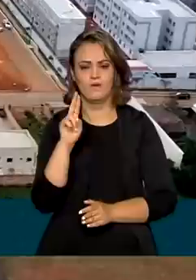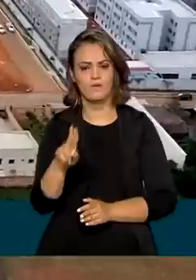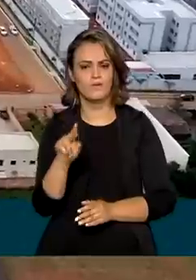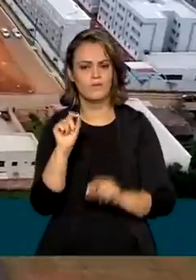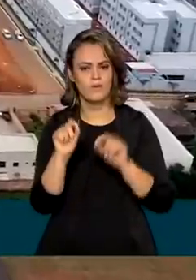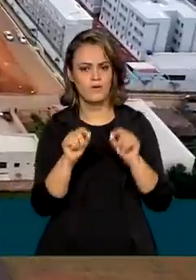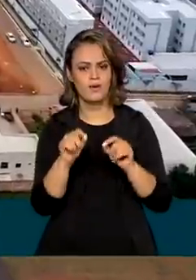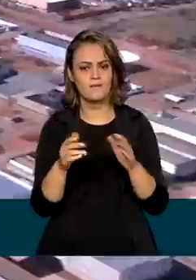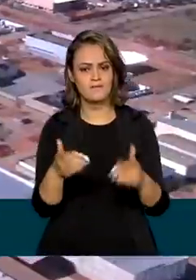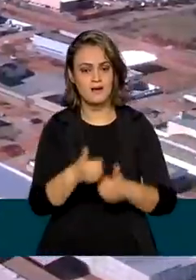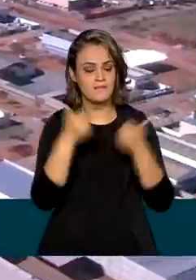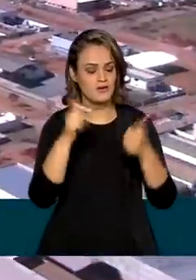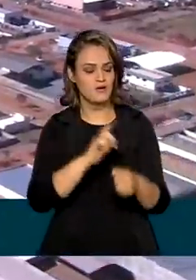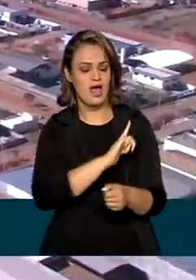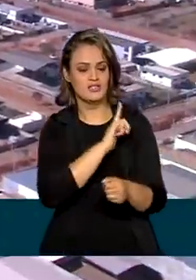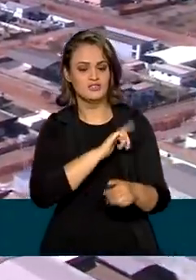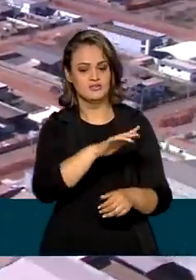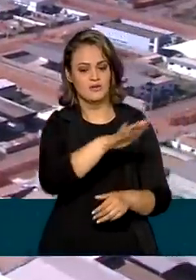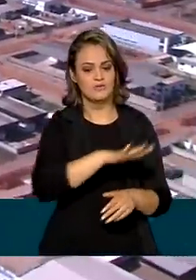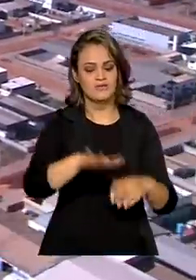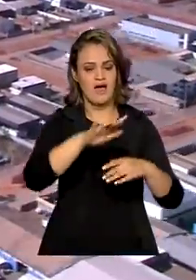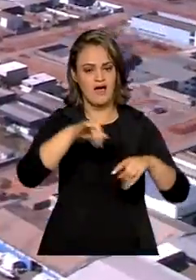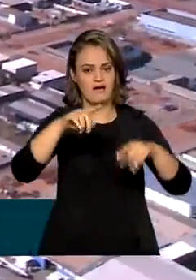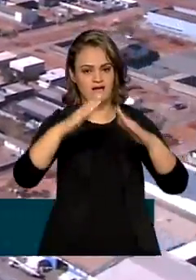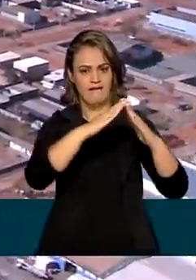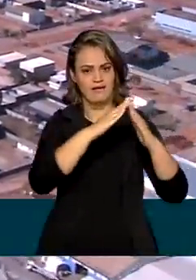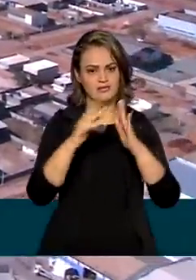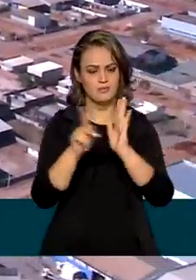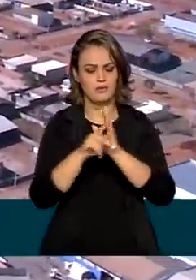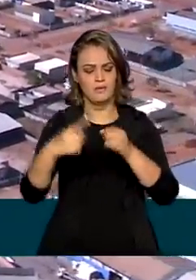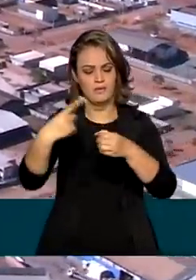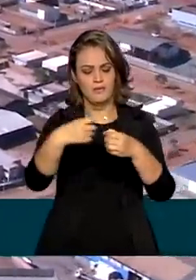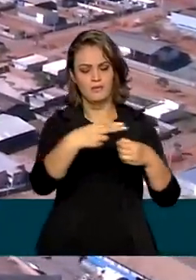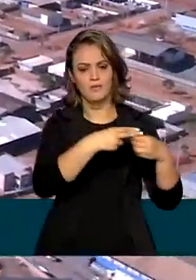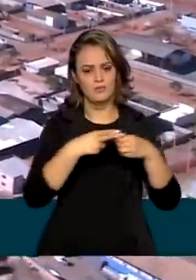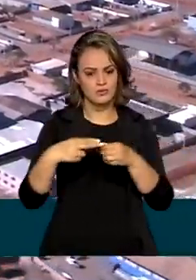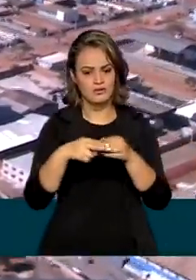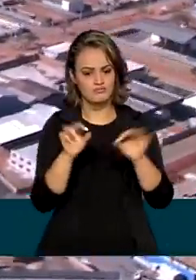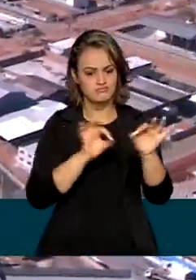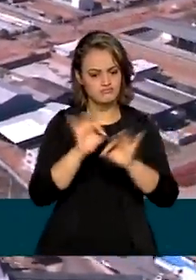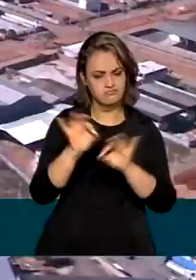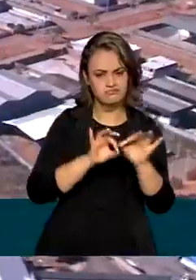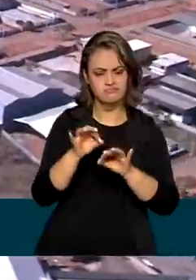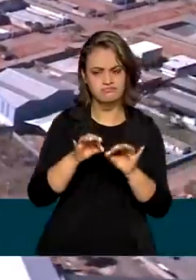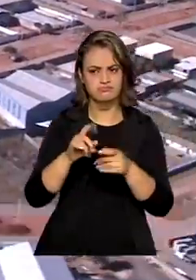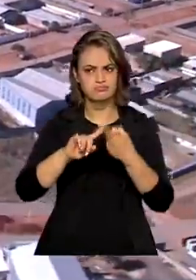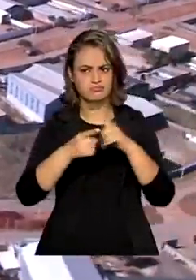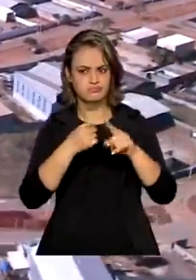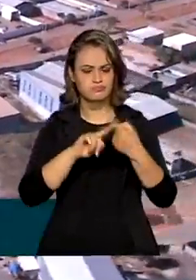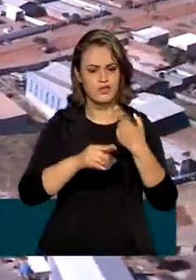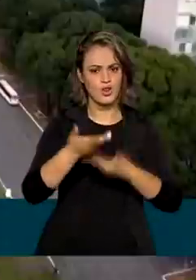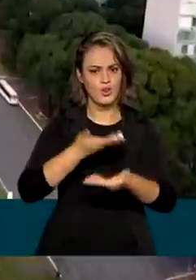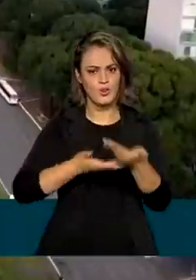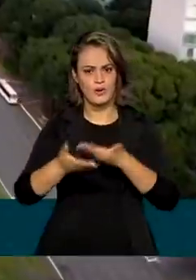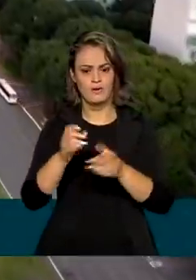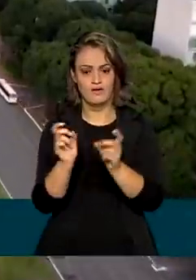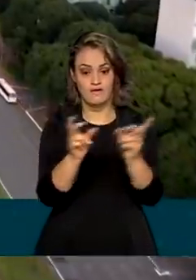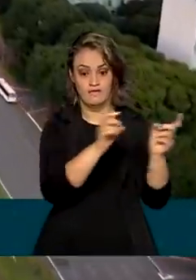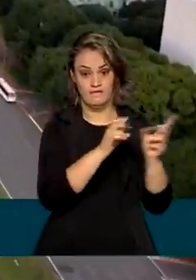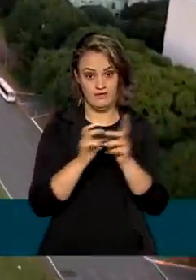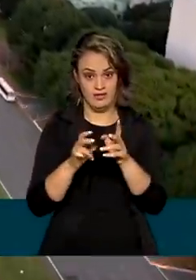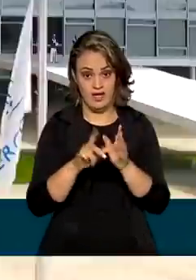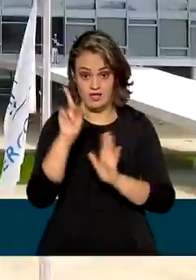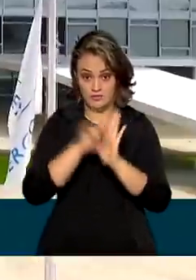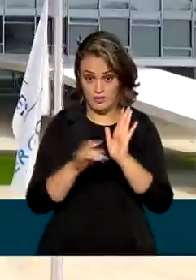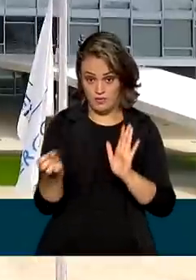melhorar a gestão do patrimônio imobiliário da União por meio de sessões, concessões, permutas e vendas. Com esse